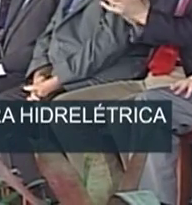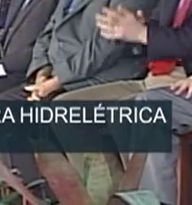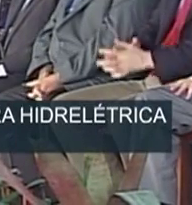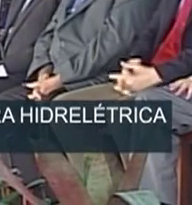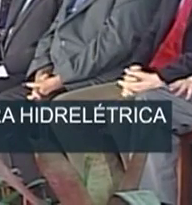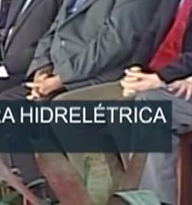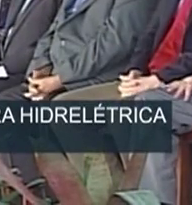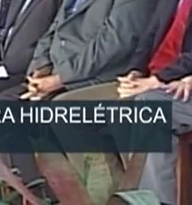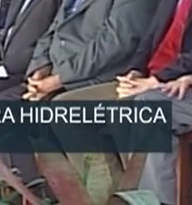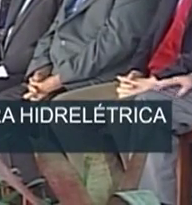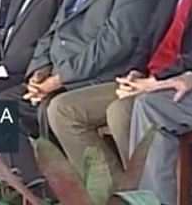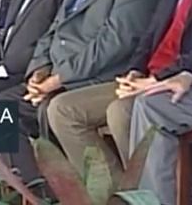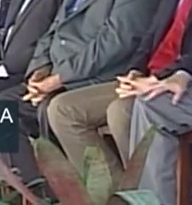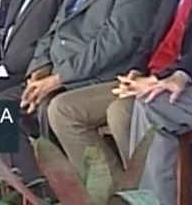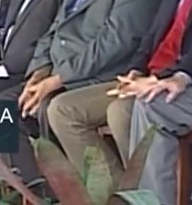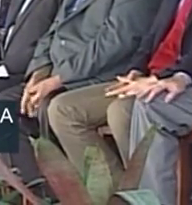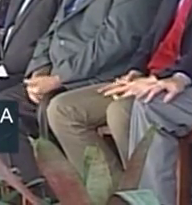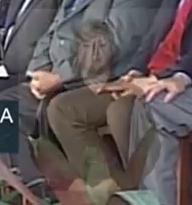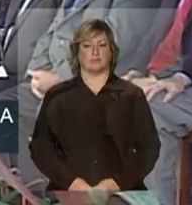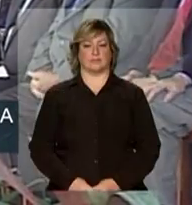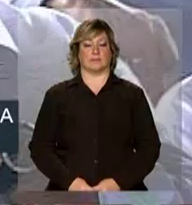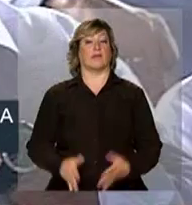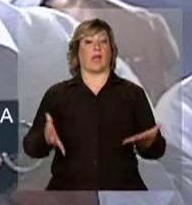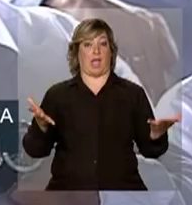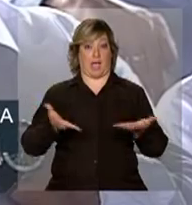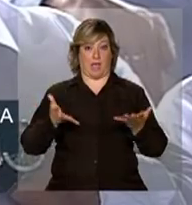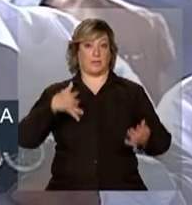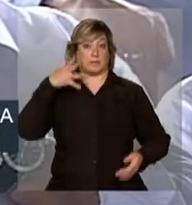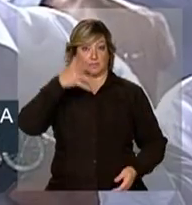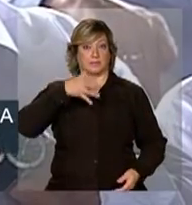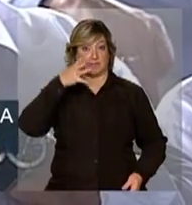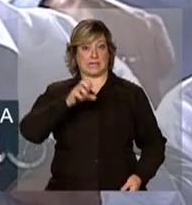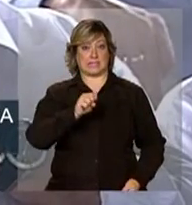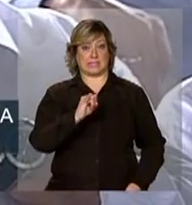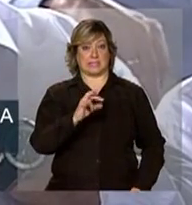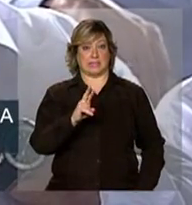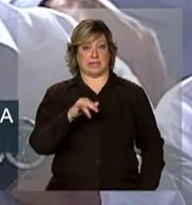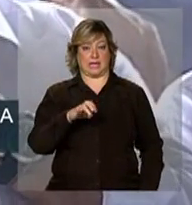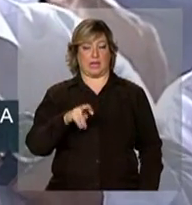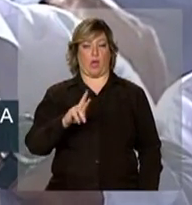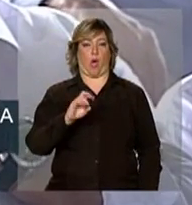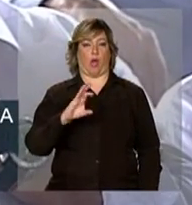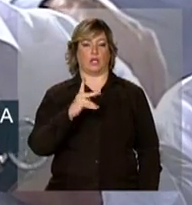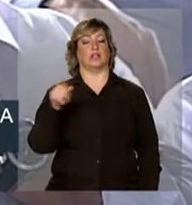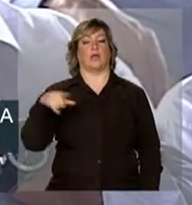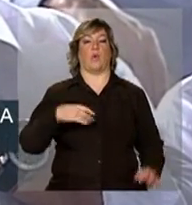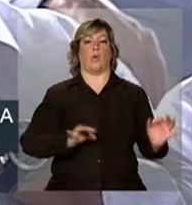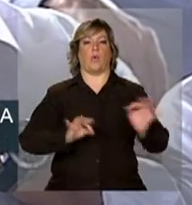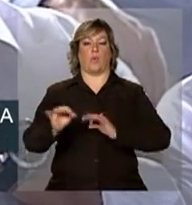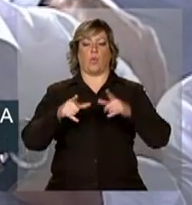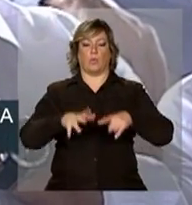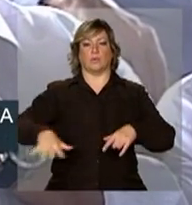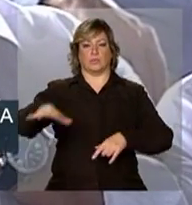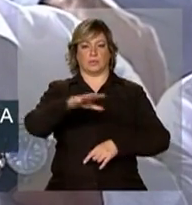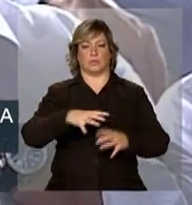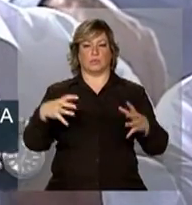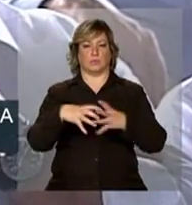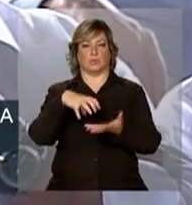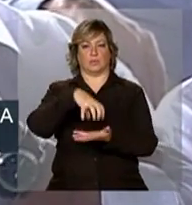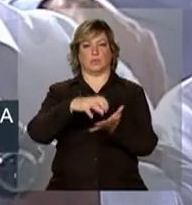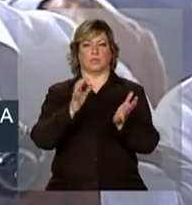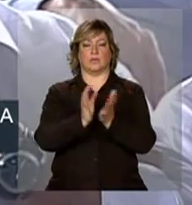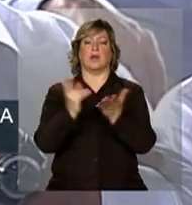Fará uso da palavra, neste momento, o senhor Sirineu da Rocha, coordenador regional do Movimento dos